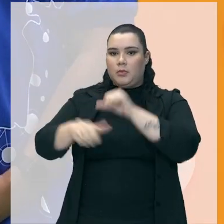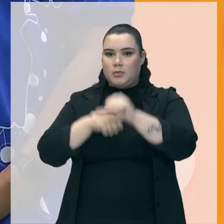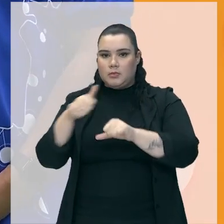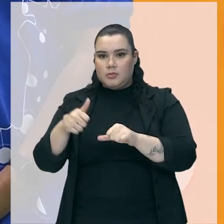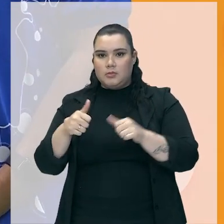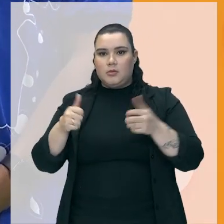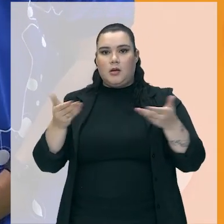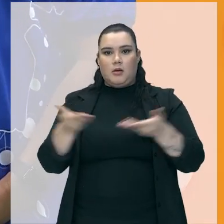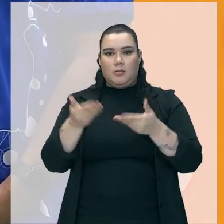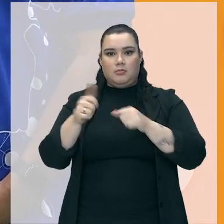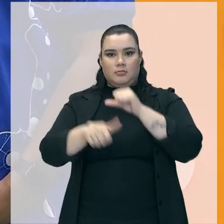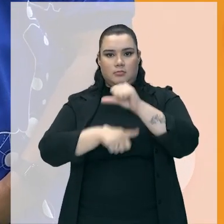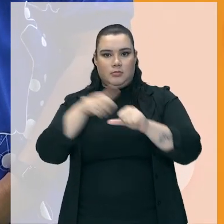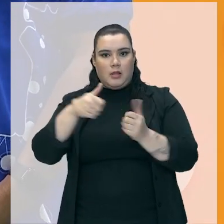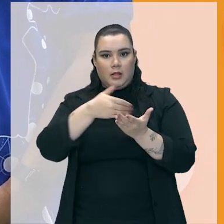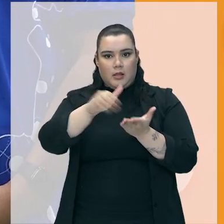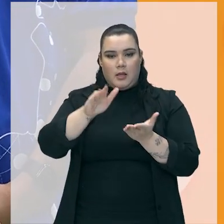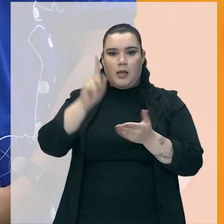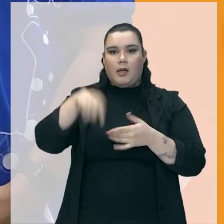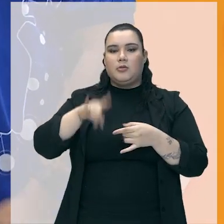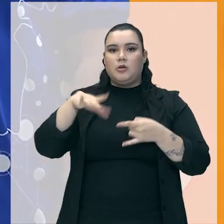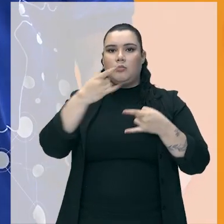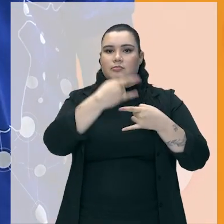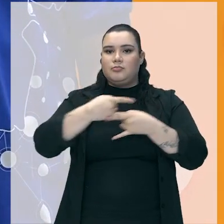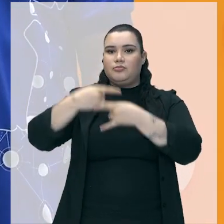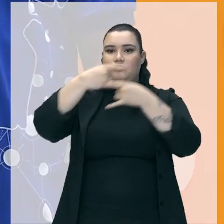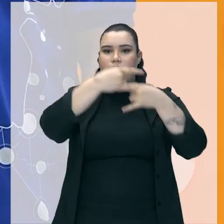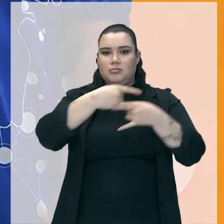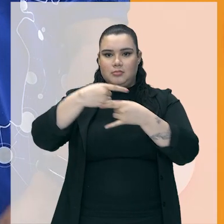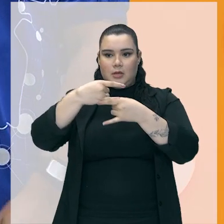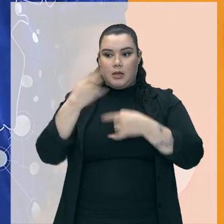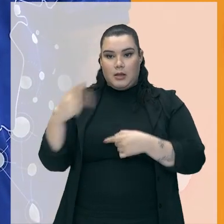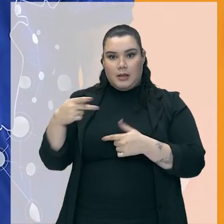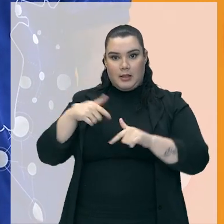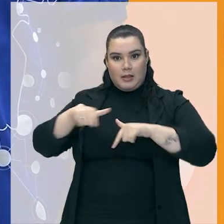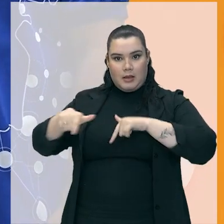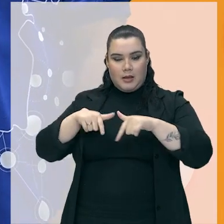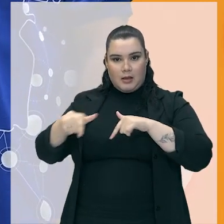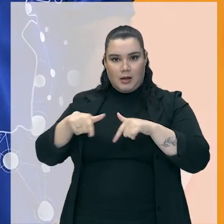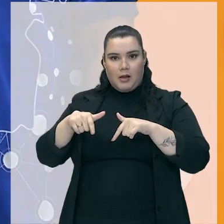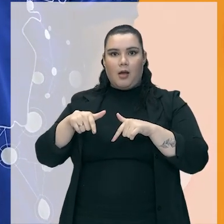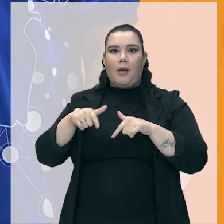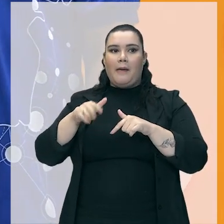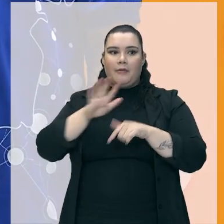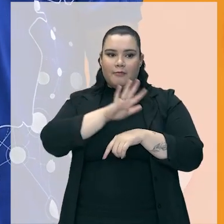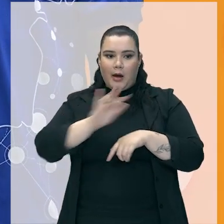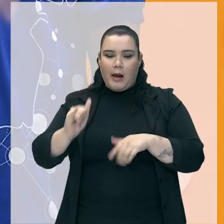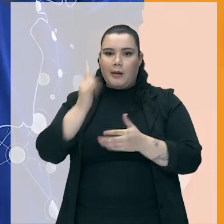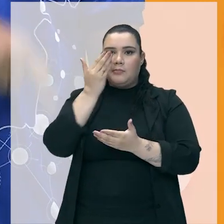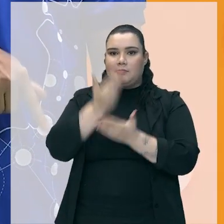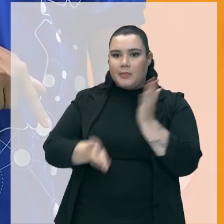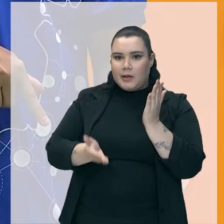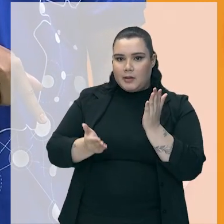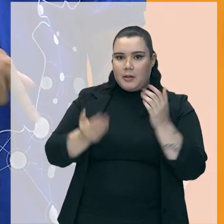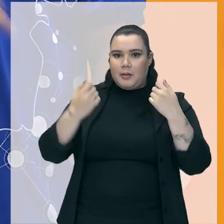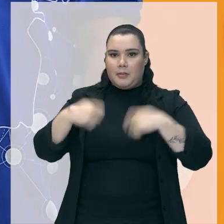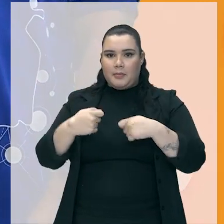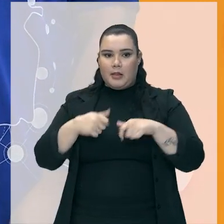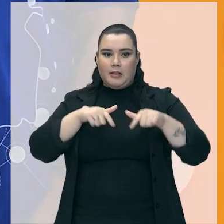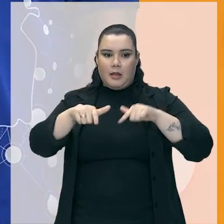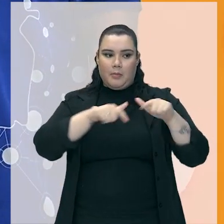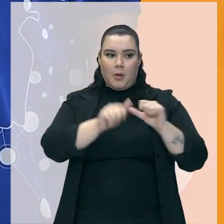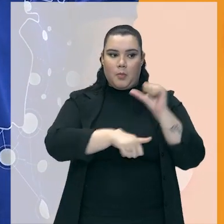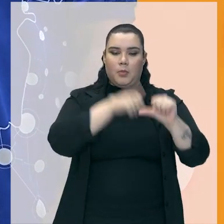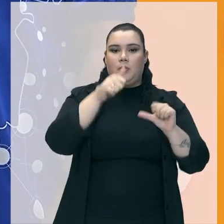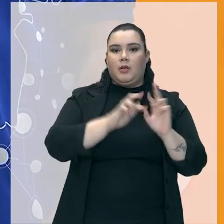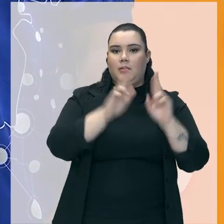agora as demissões são feitas por videoconferência. E aí, o trabalho dele passa a ser ameaçado, né? Ele tem que, primeiro, fazer o trabalho de outra forma